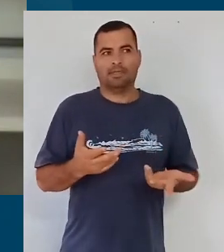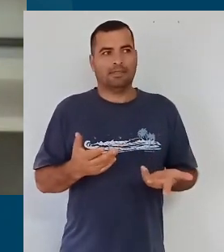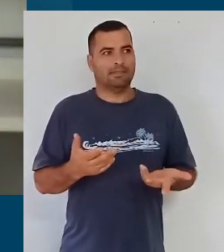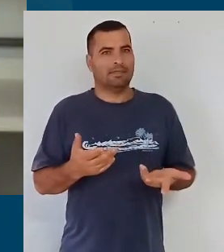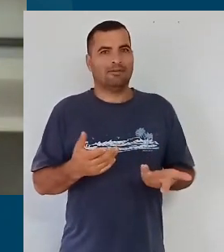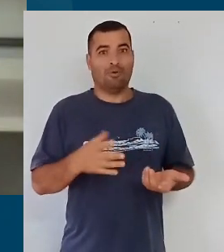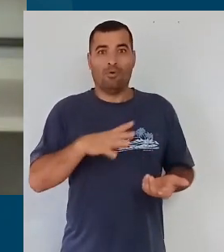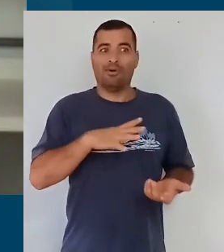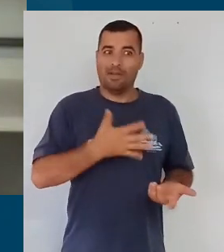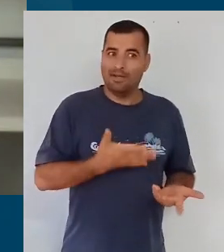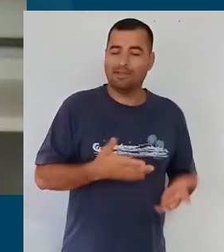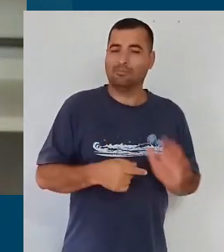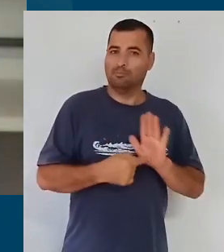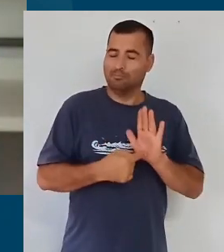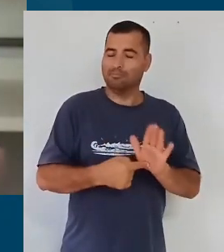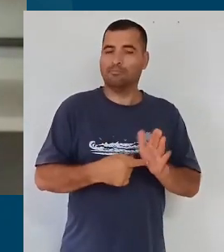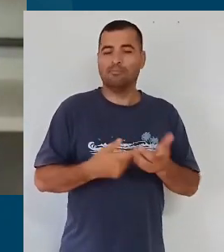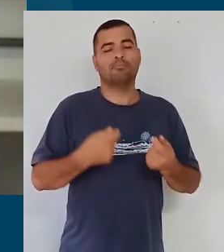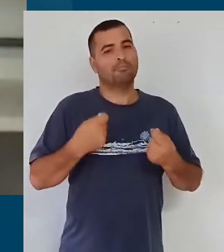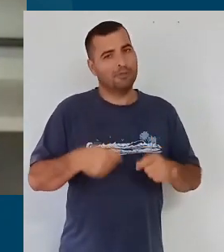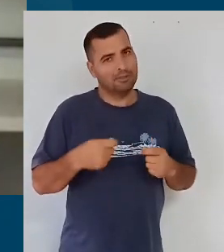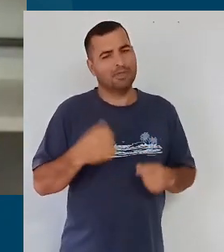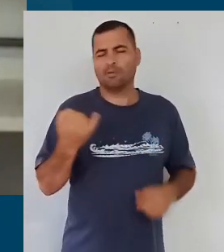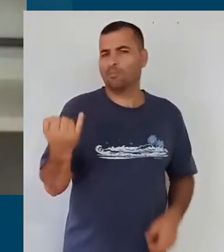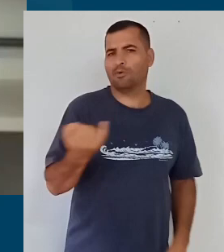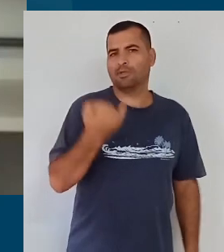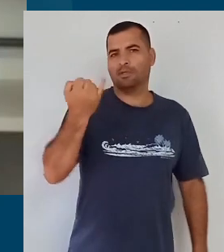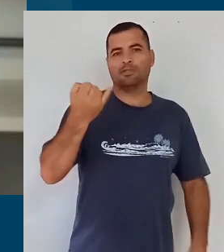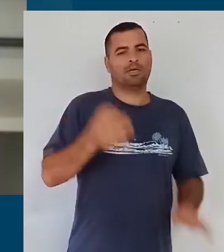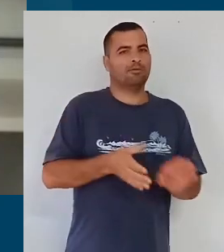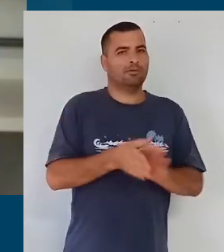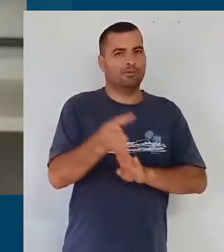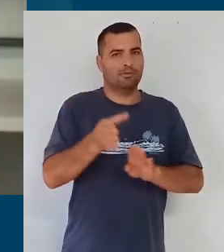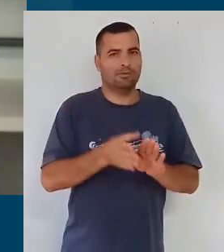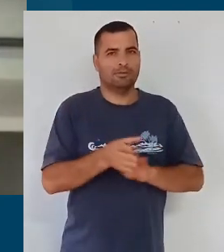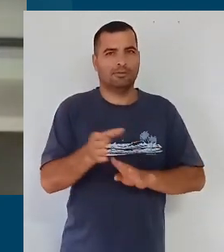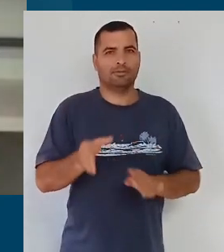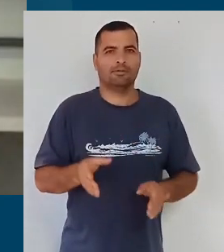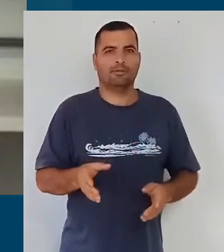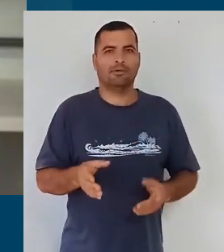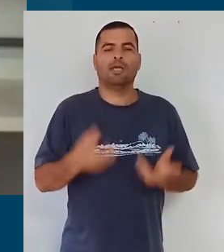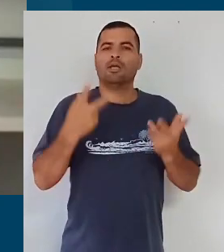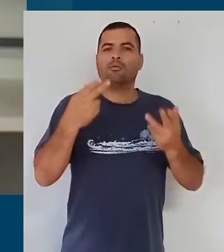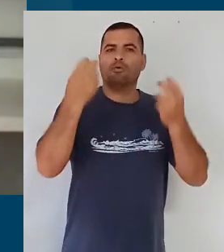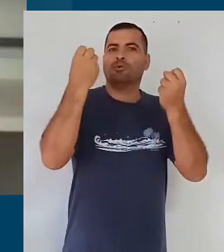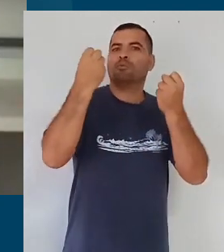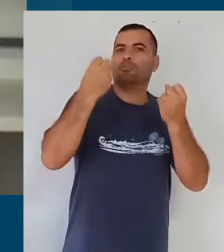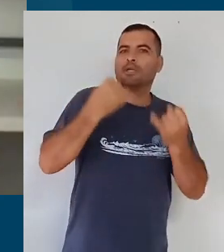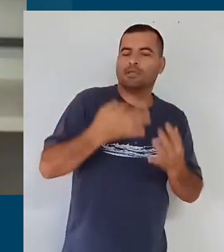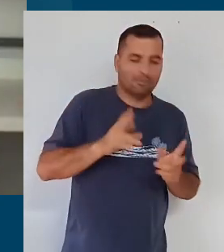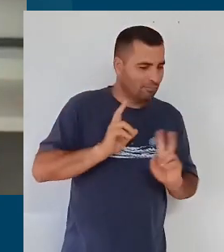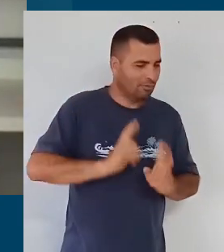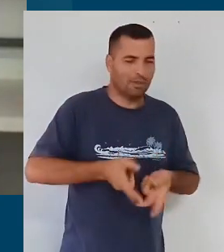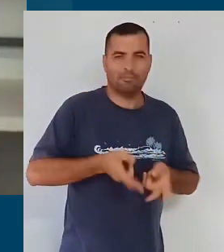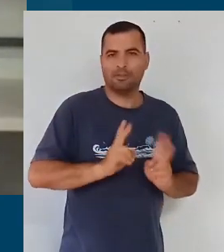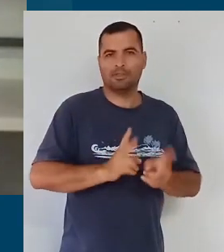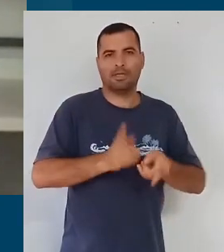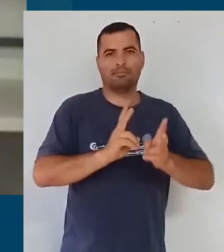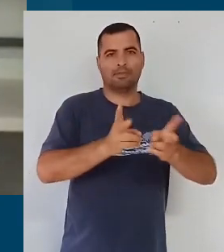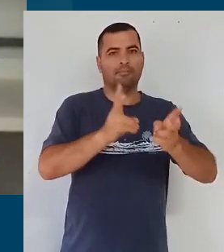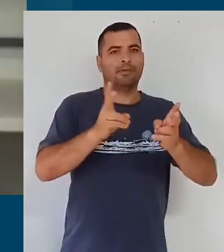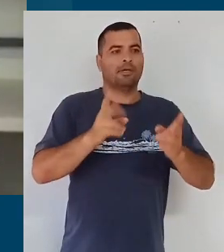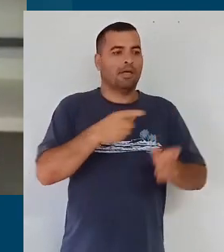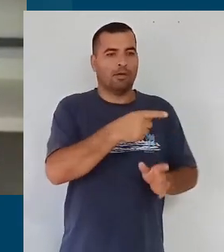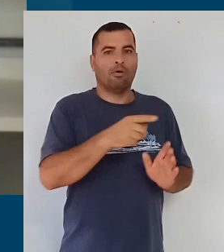é uma espécie de atrevimento, nós oferecemos algumas orientações, com a explicação permanente de que elas não